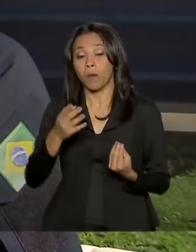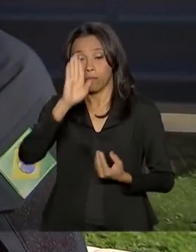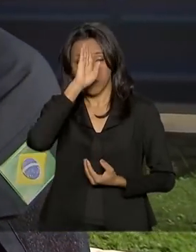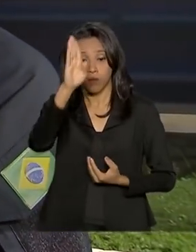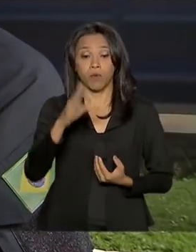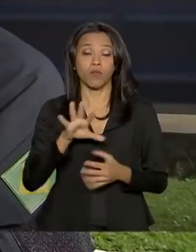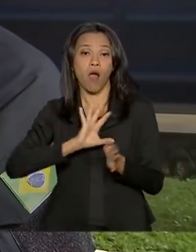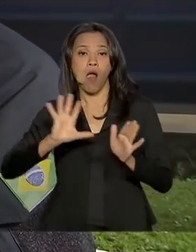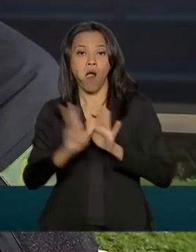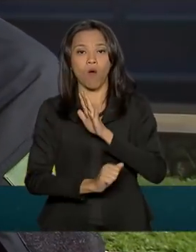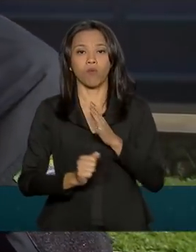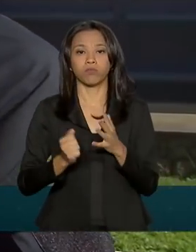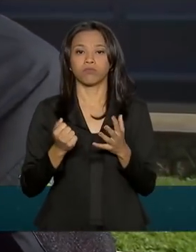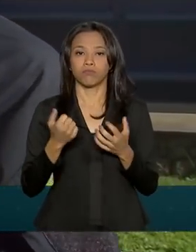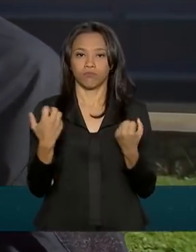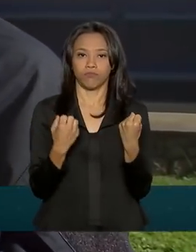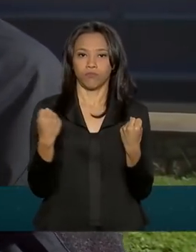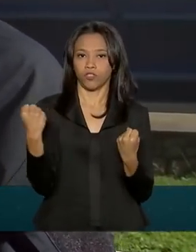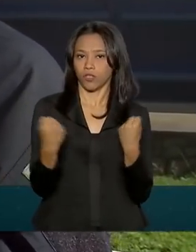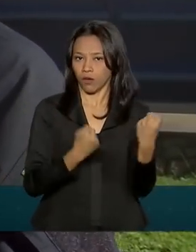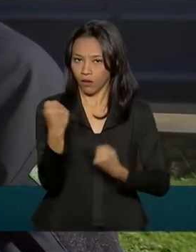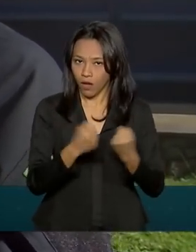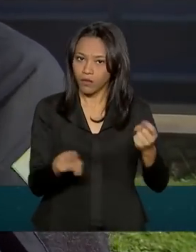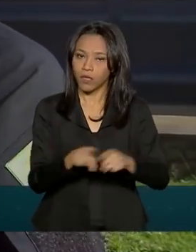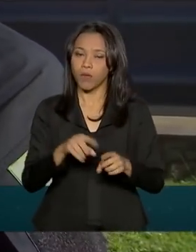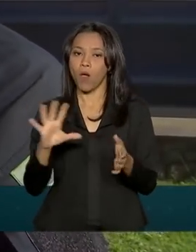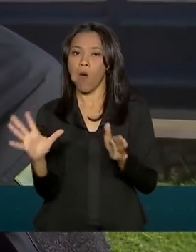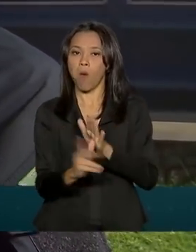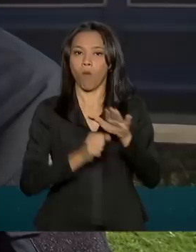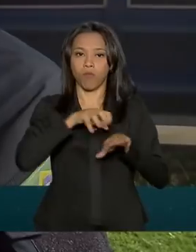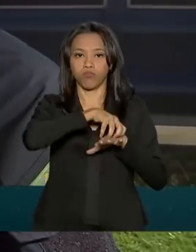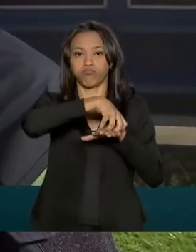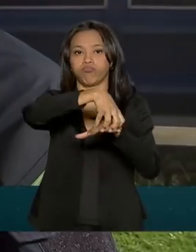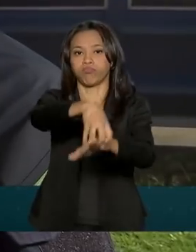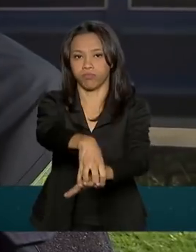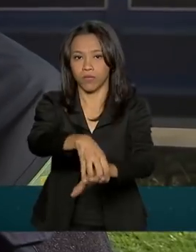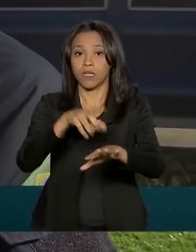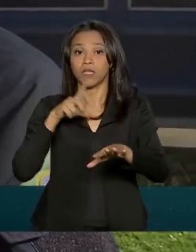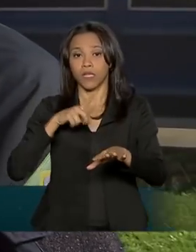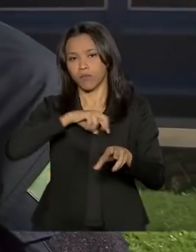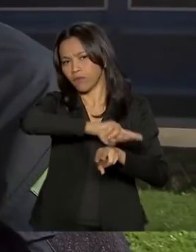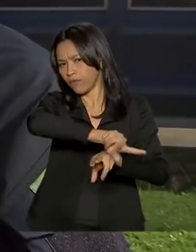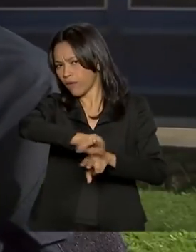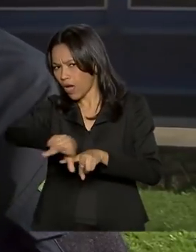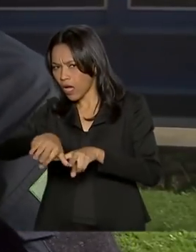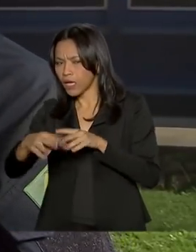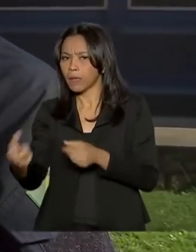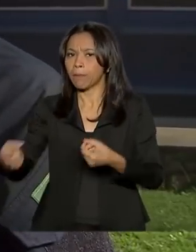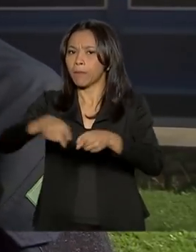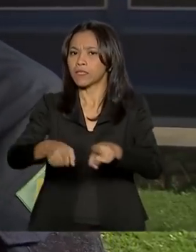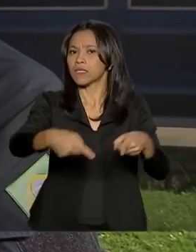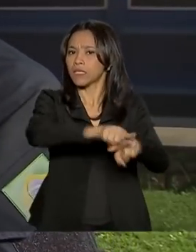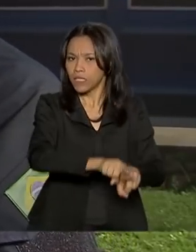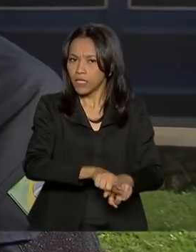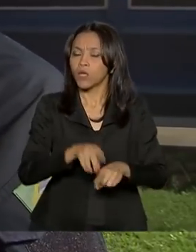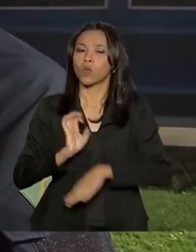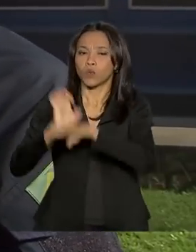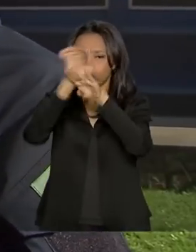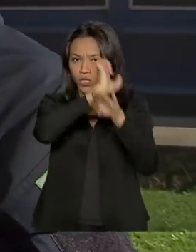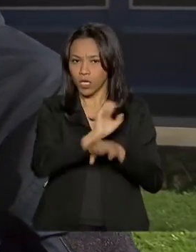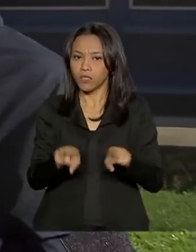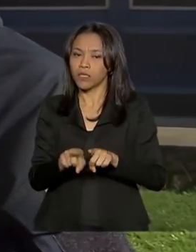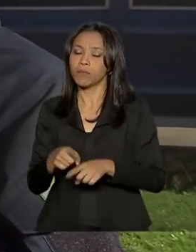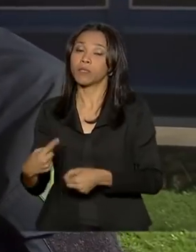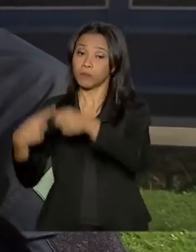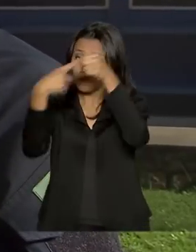de carga e o roubo de veículos. Mas nós atuamos em várias frentes, principalmente em parceria com órgãos públicos estaduais e federais.